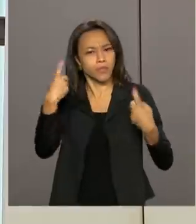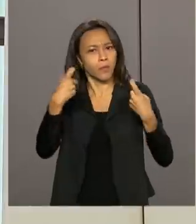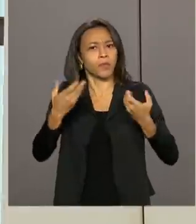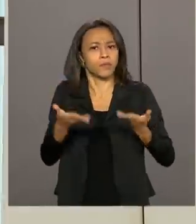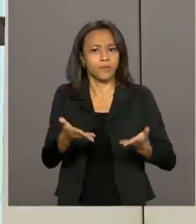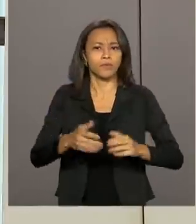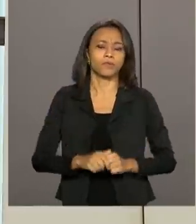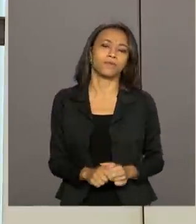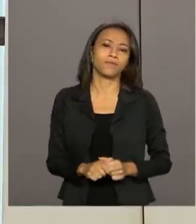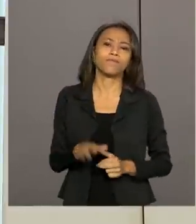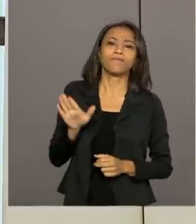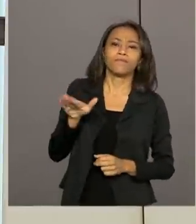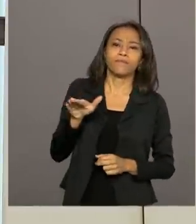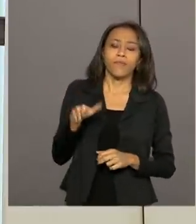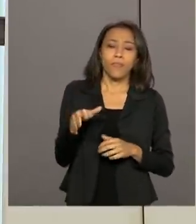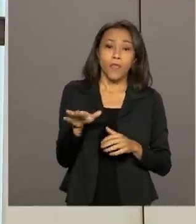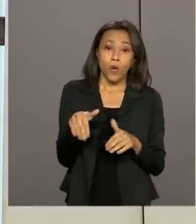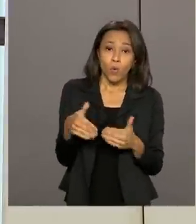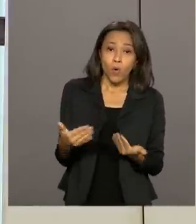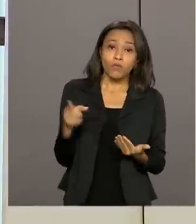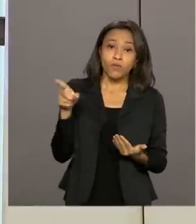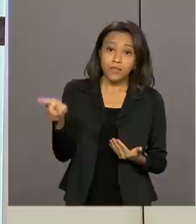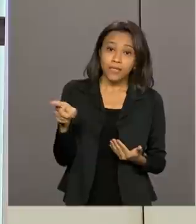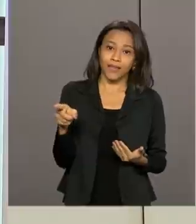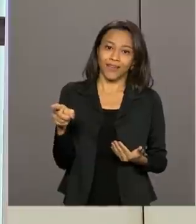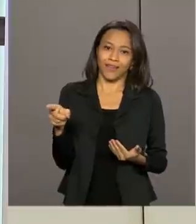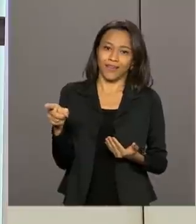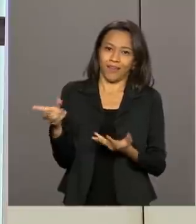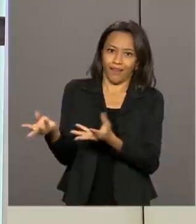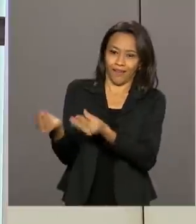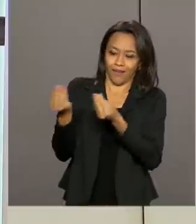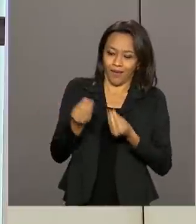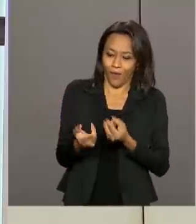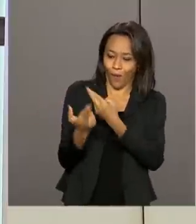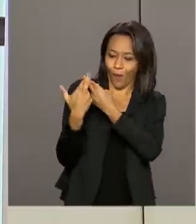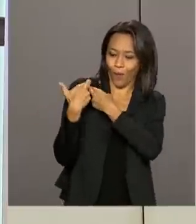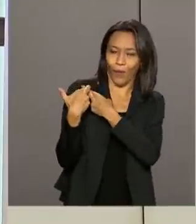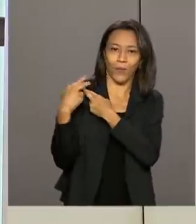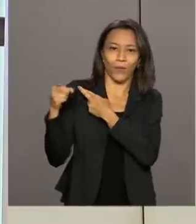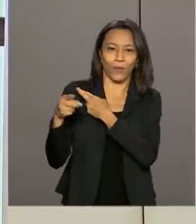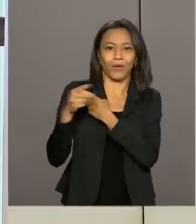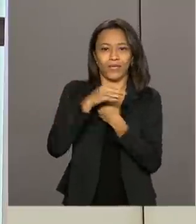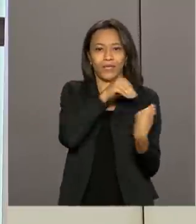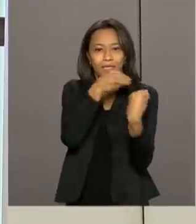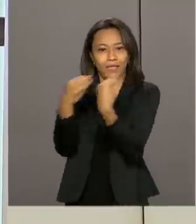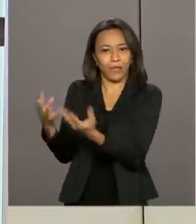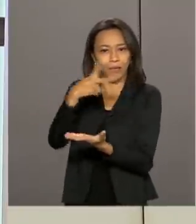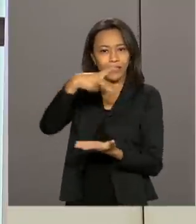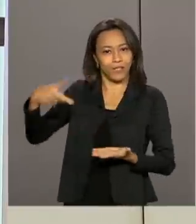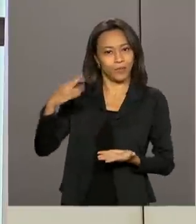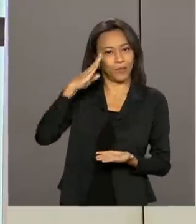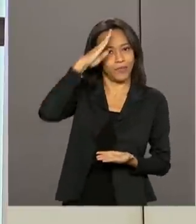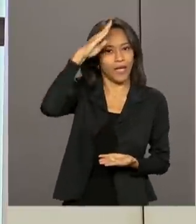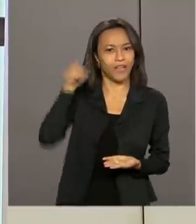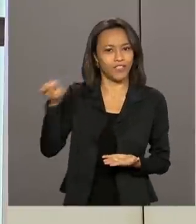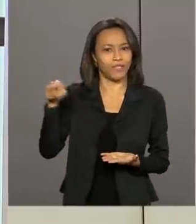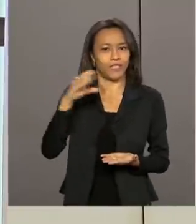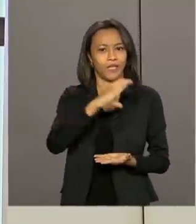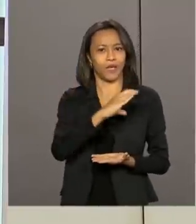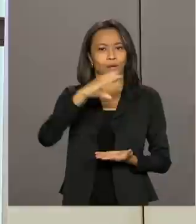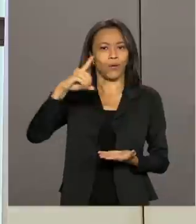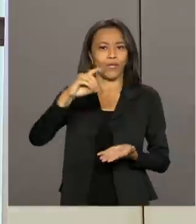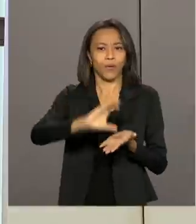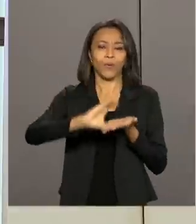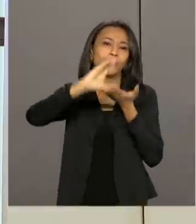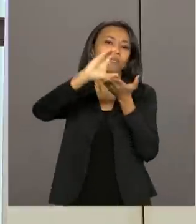Quando o senhor recebeu essa função em fevereiro desse ano do presidente Jair Bolsonaro de comandar o